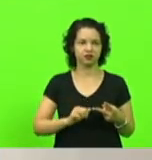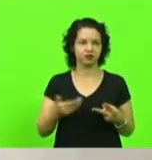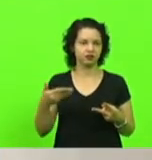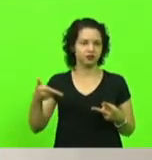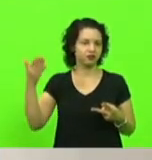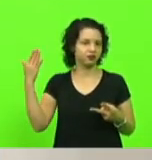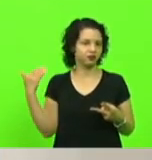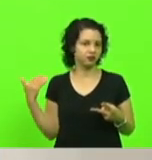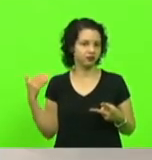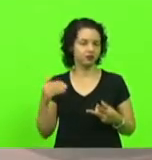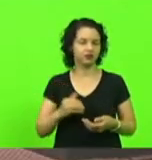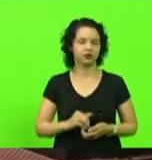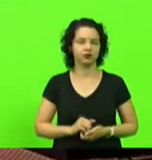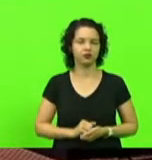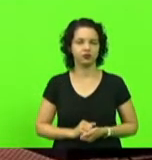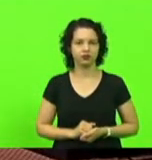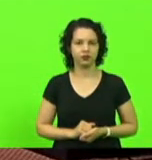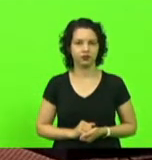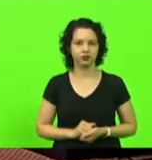anteriores.